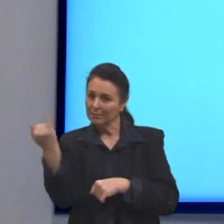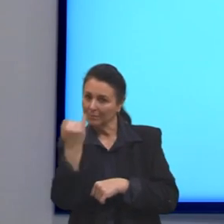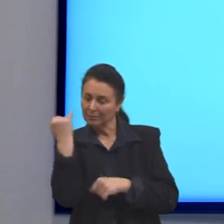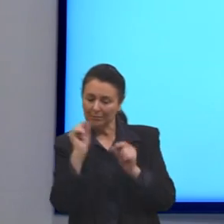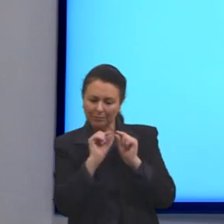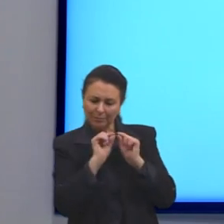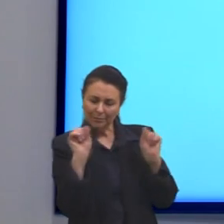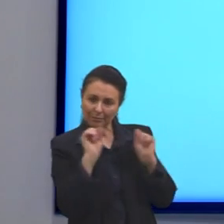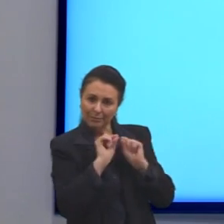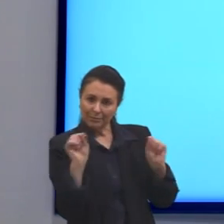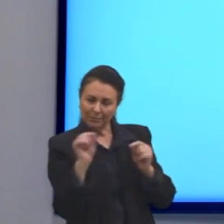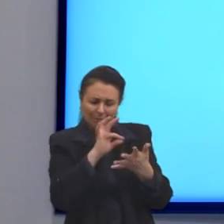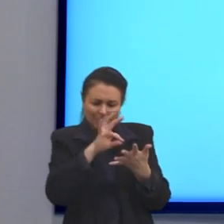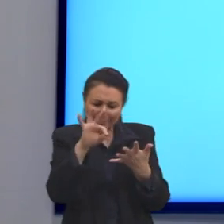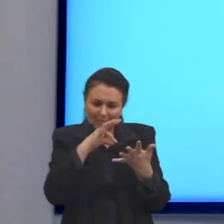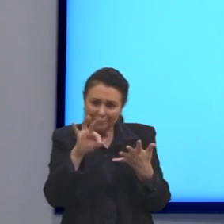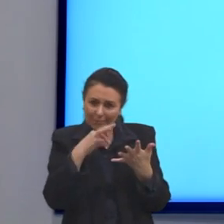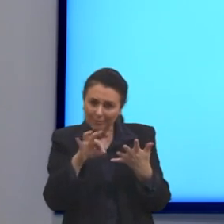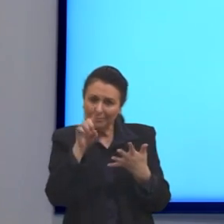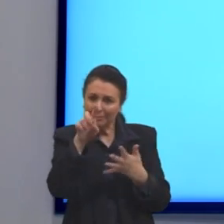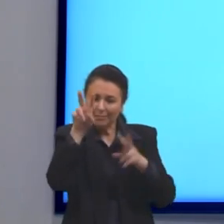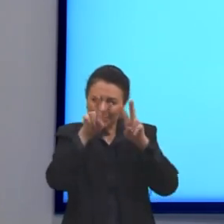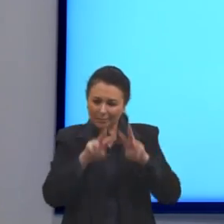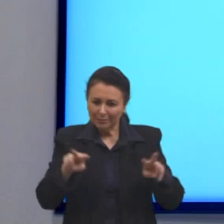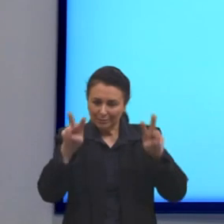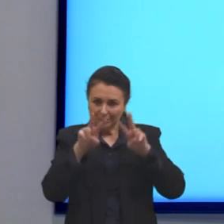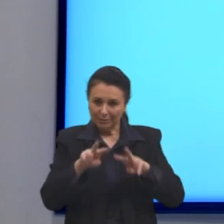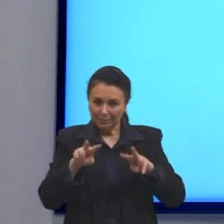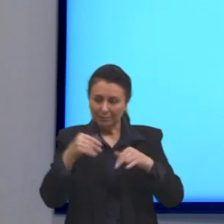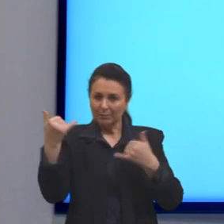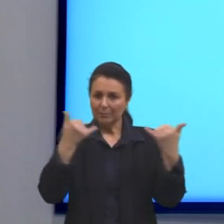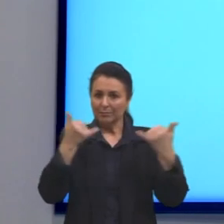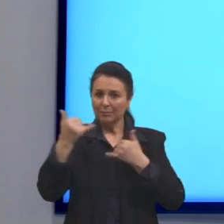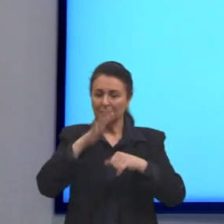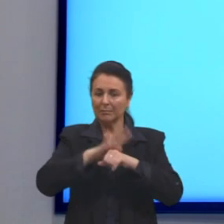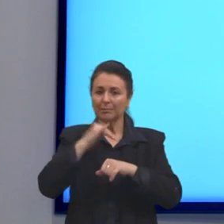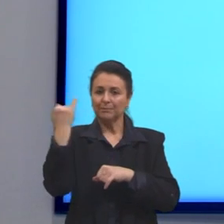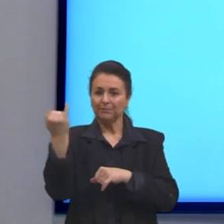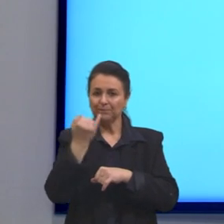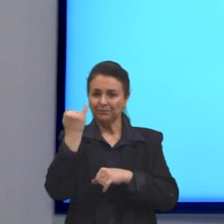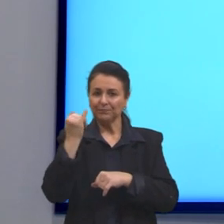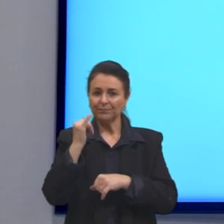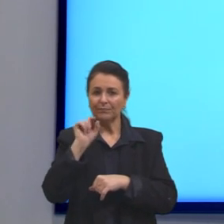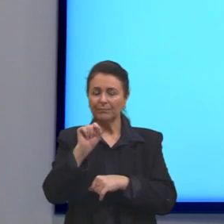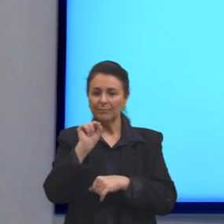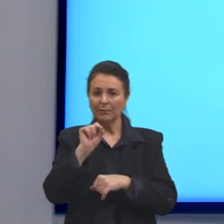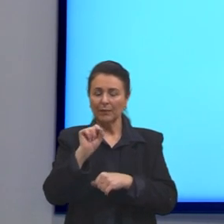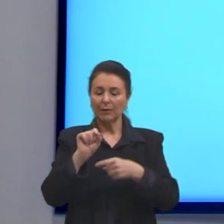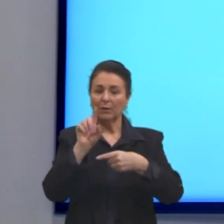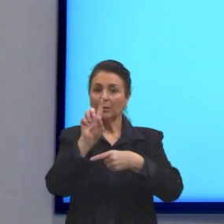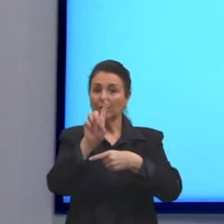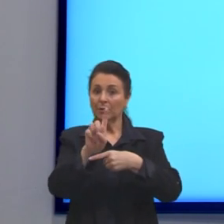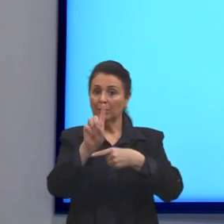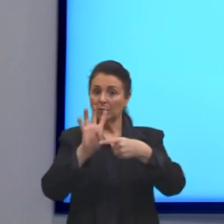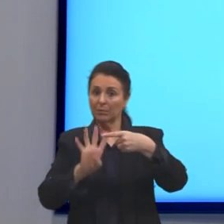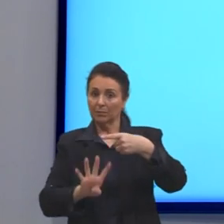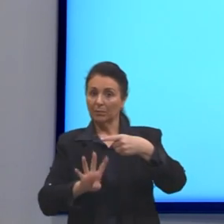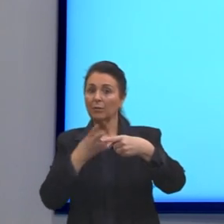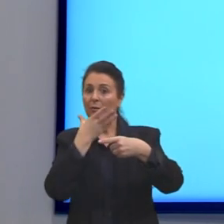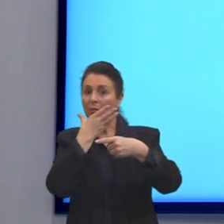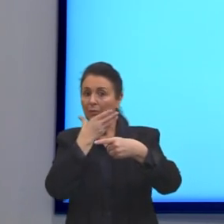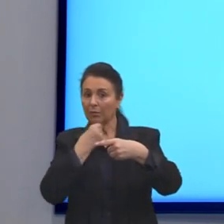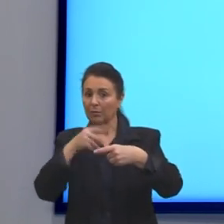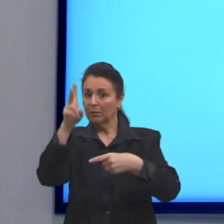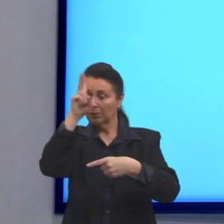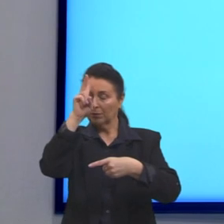destaca para vocês visualizarem. Aqui as informações mais importantes são 1 quarto dos homens tem o ensino médio